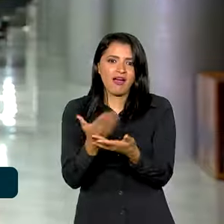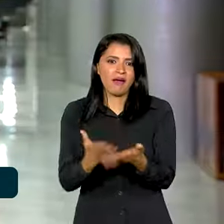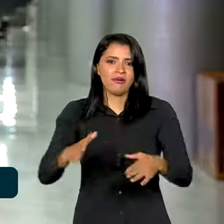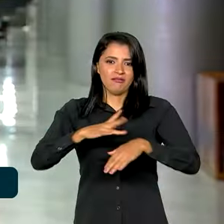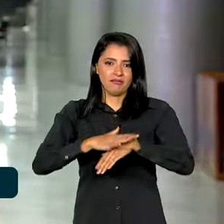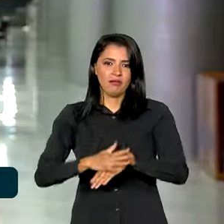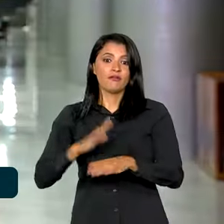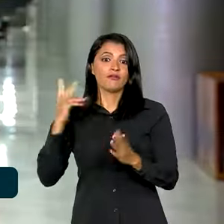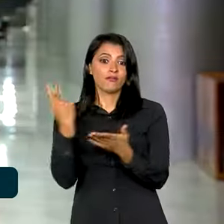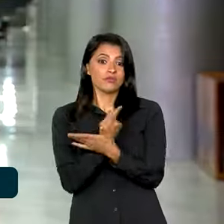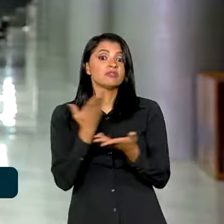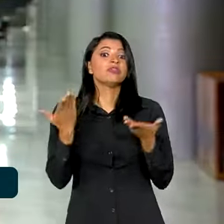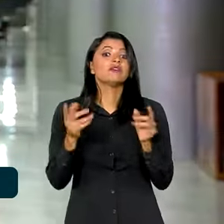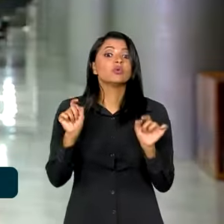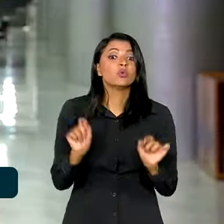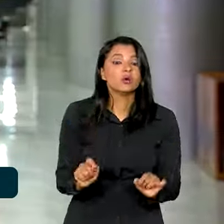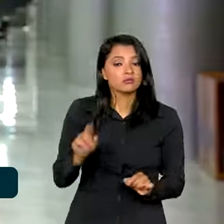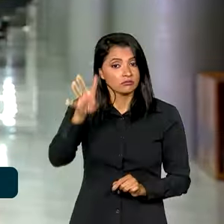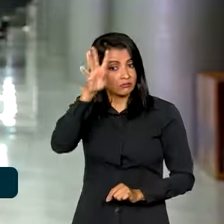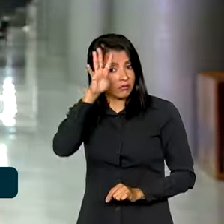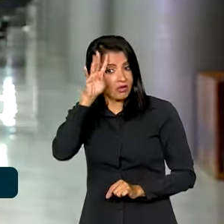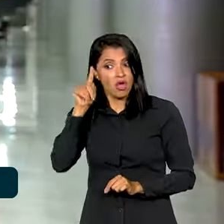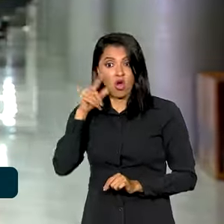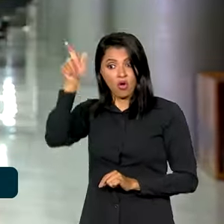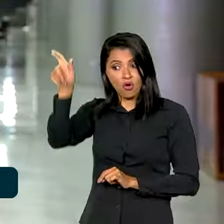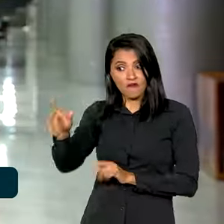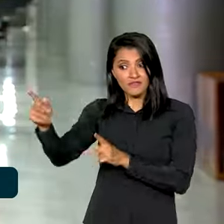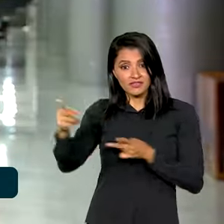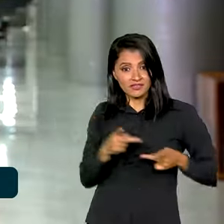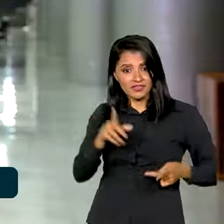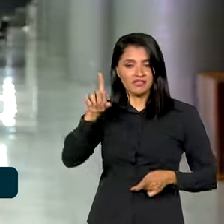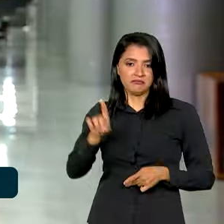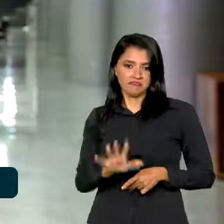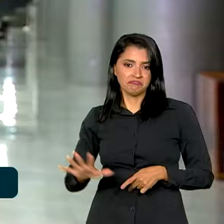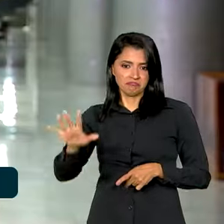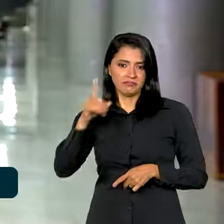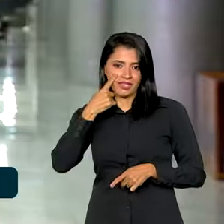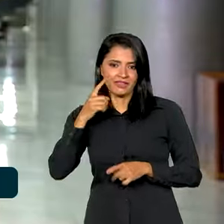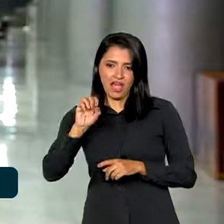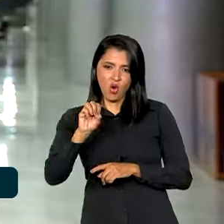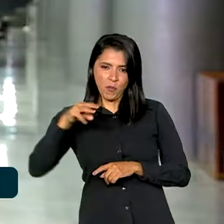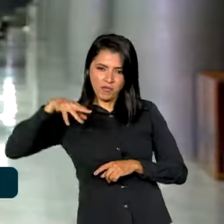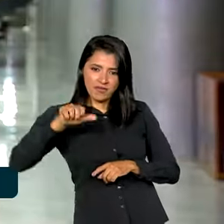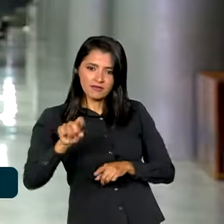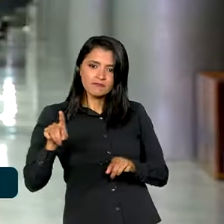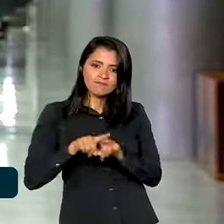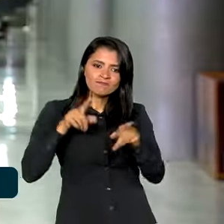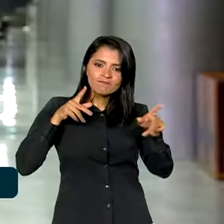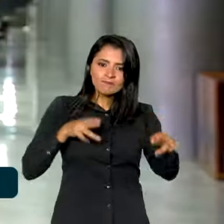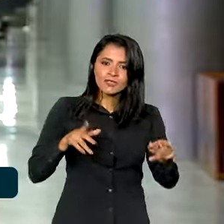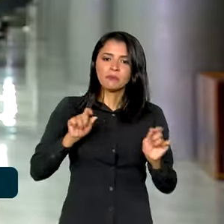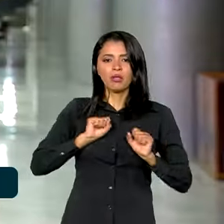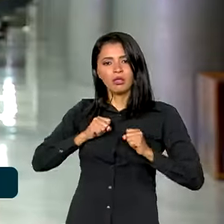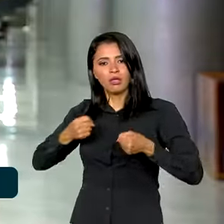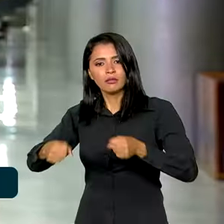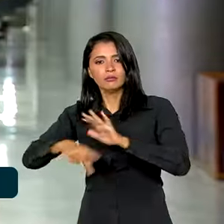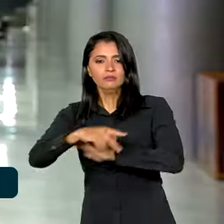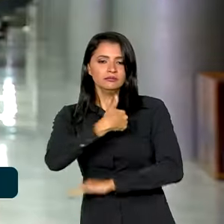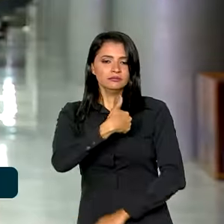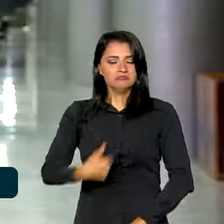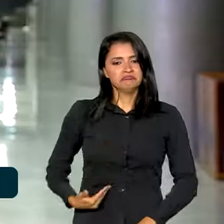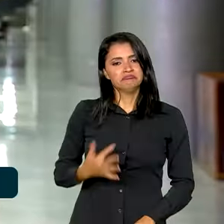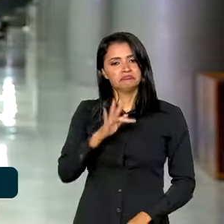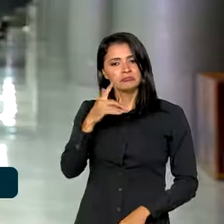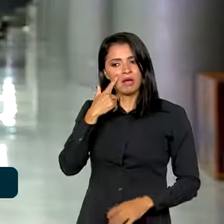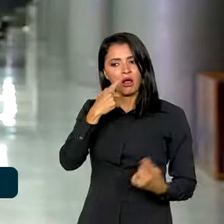quarta-feira. E olha, a visita do Tedros Adhanom também coincide com o esforço do governo federal aí para